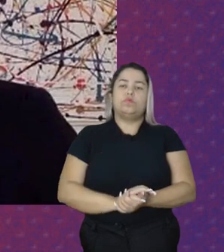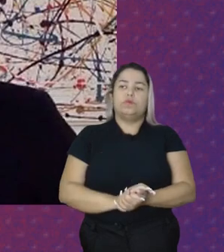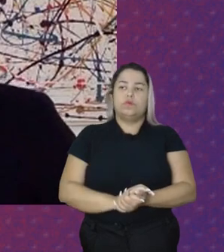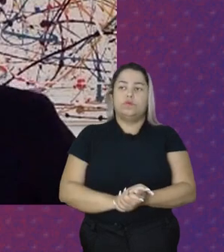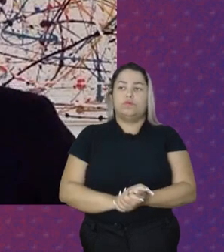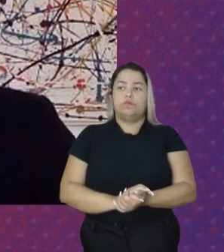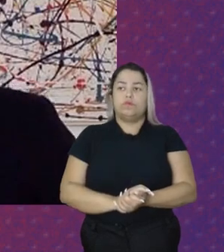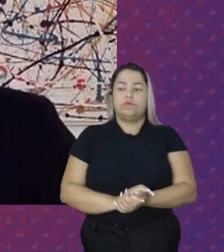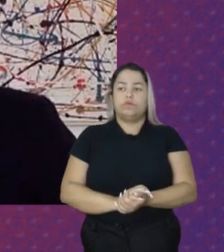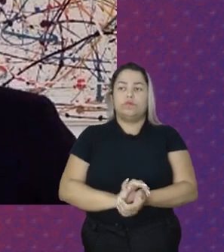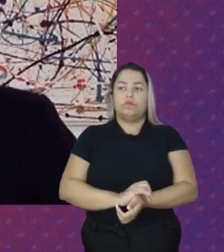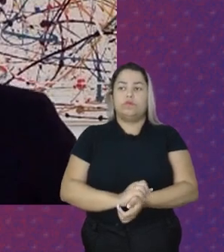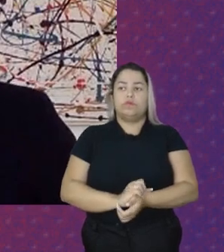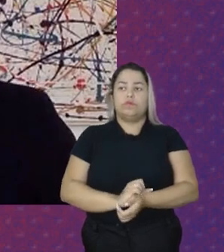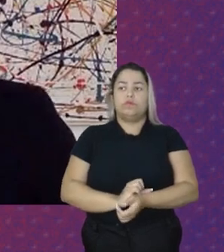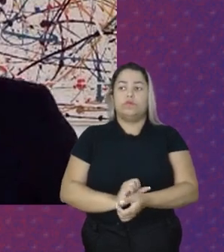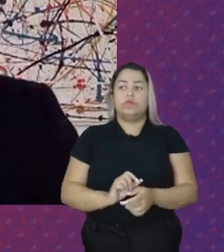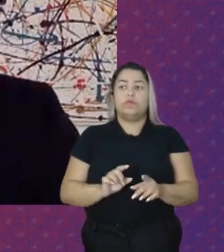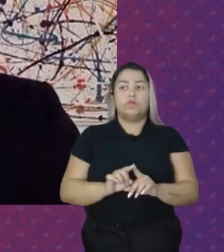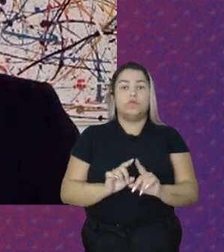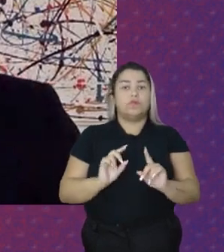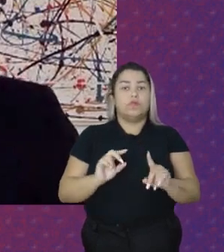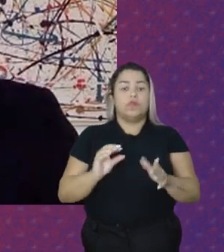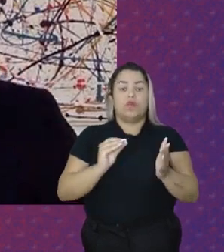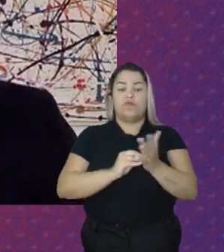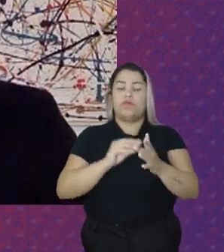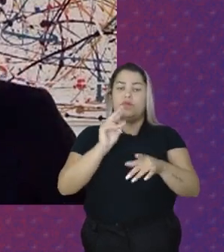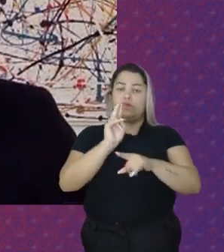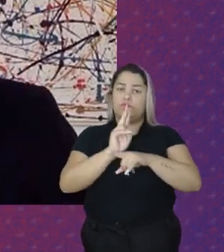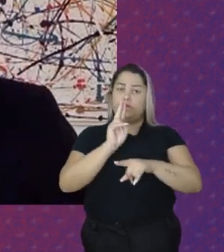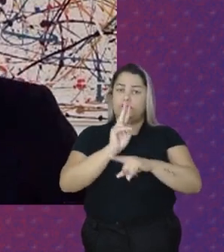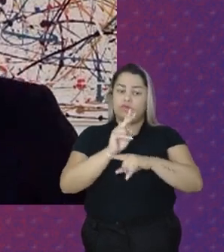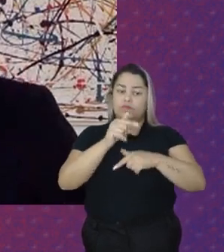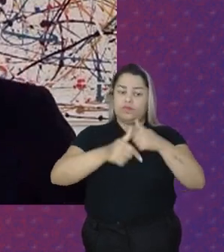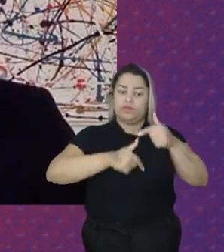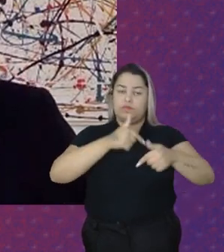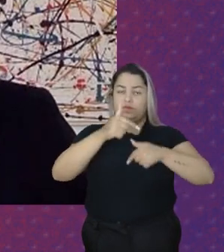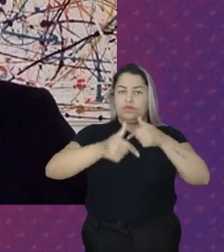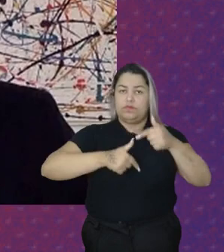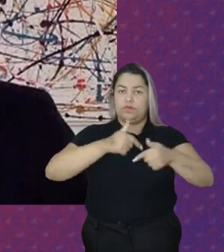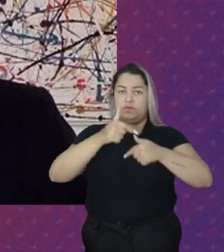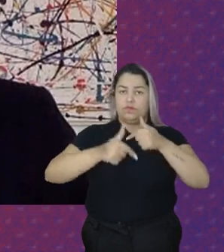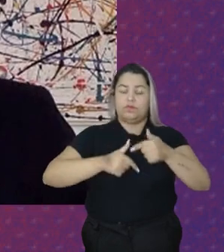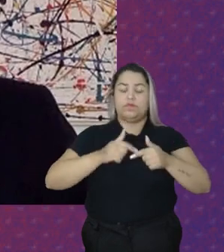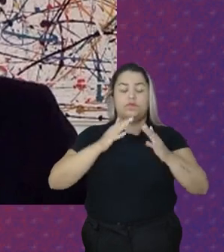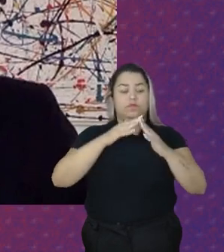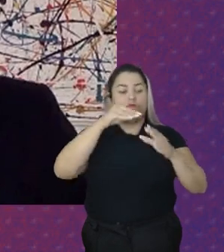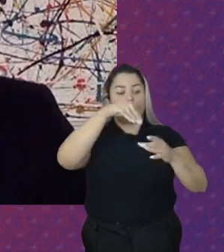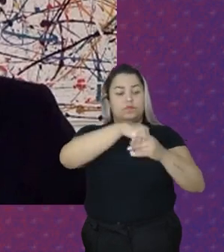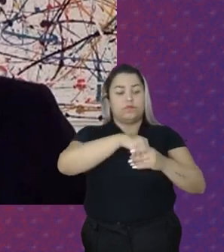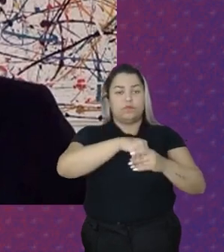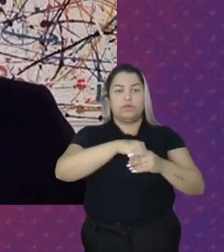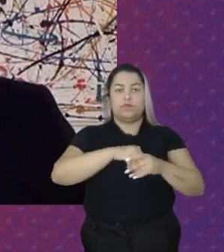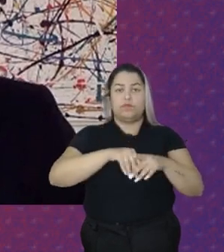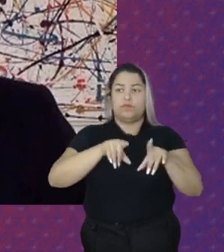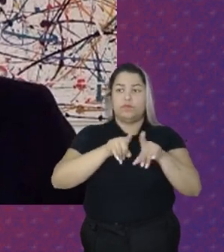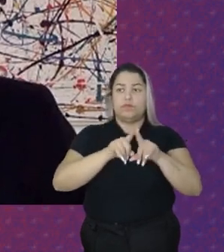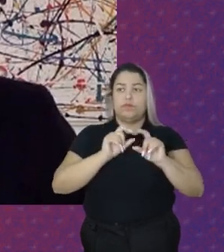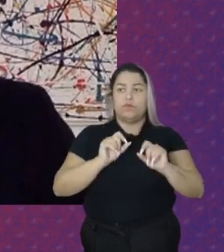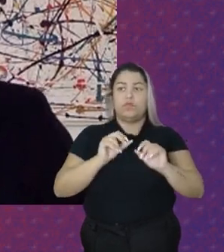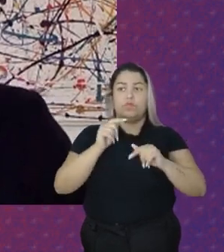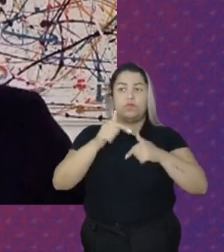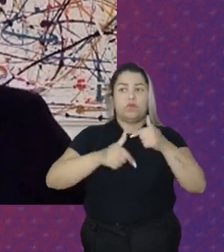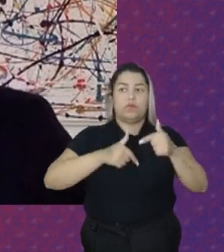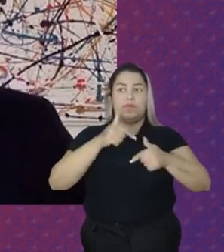Com A desproteção Das trabalhadoras Domésticas No âmbito Dessas relações De trabalho